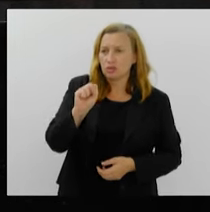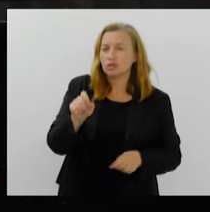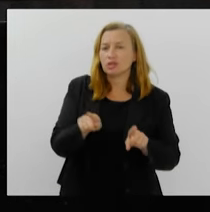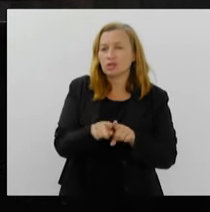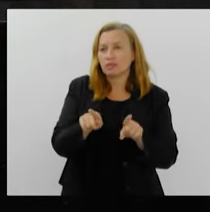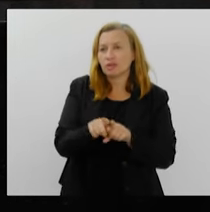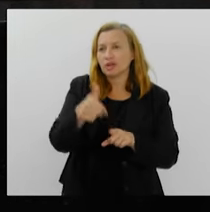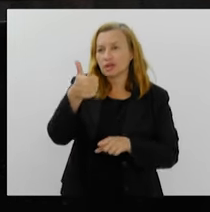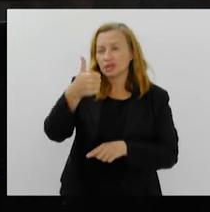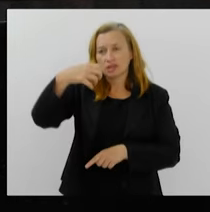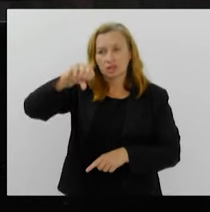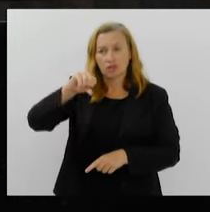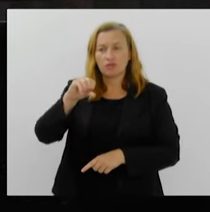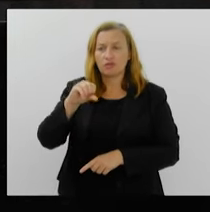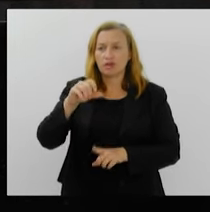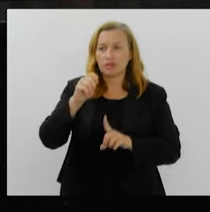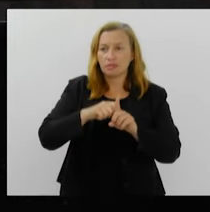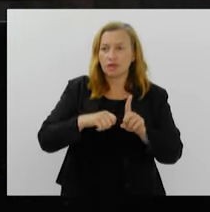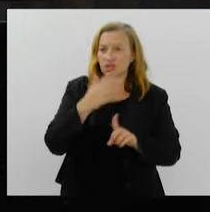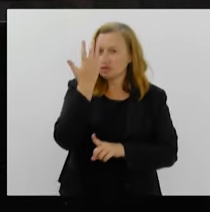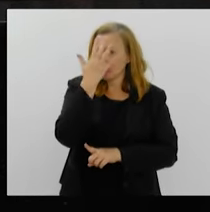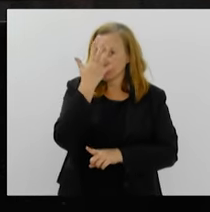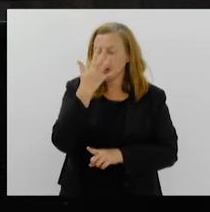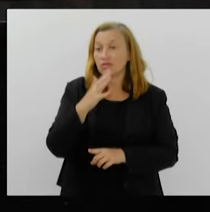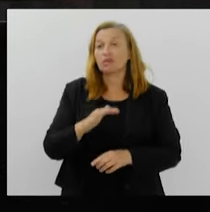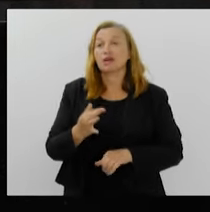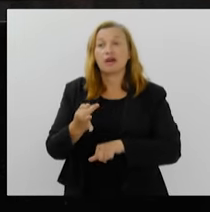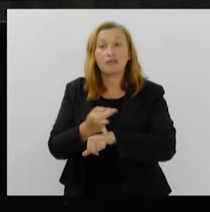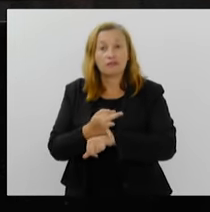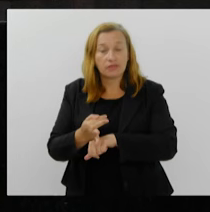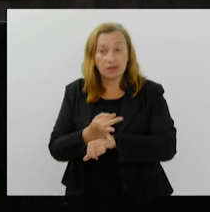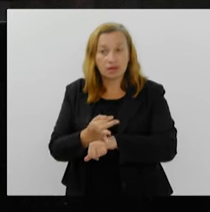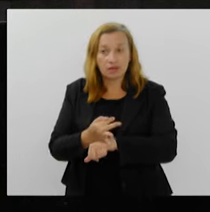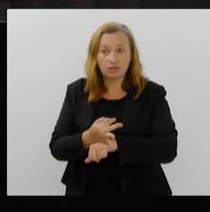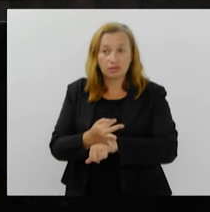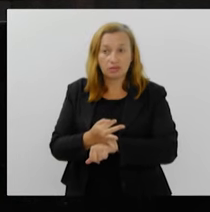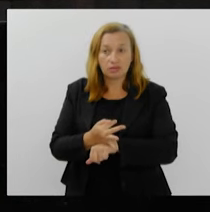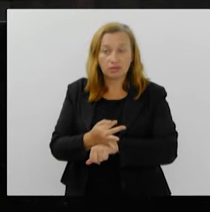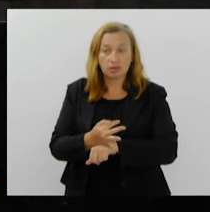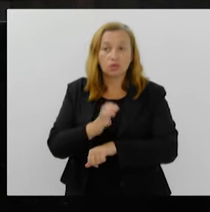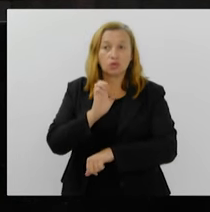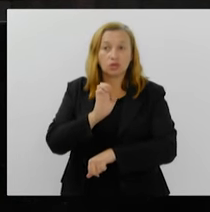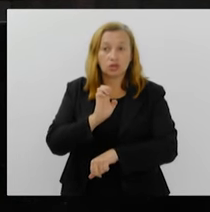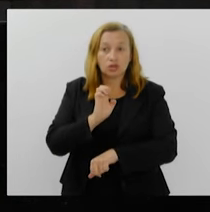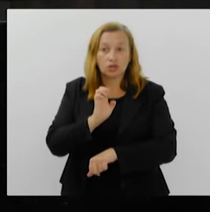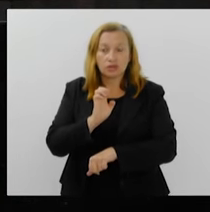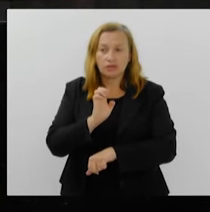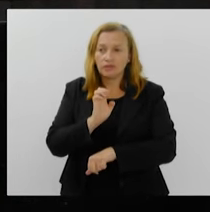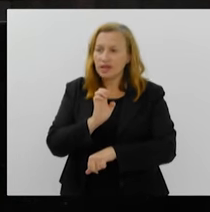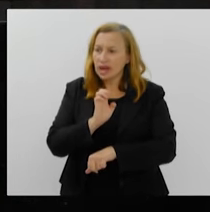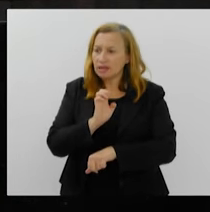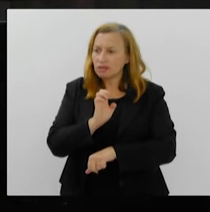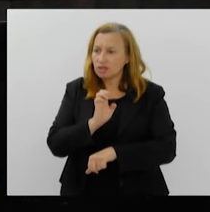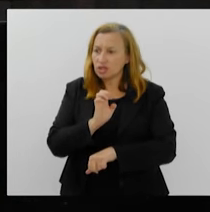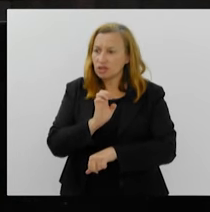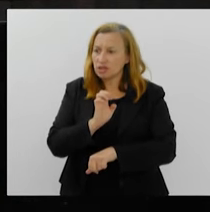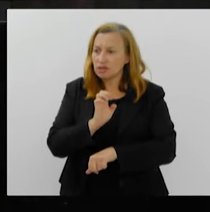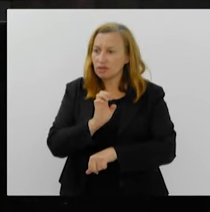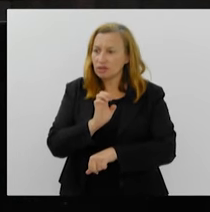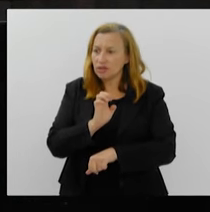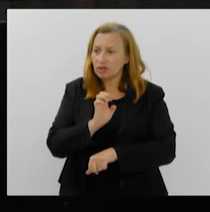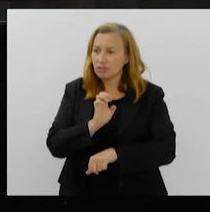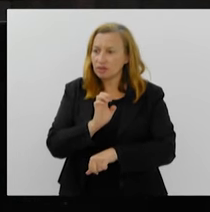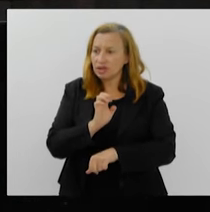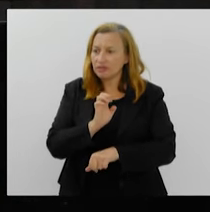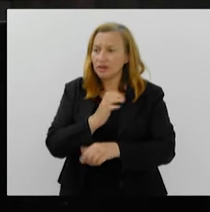de fevereiro, será feriado no Estado, no município, inclusive,